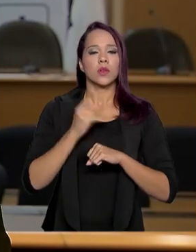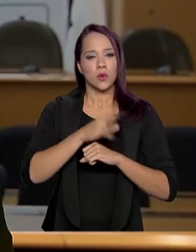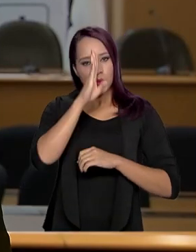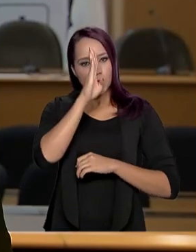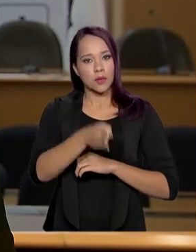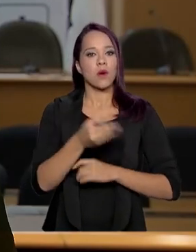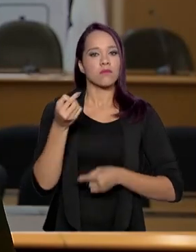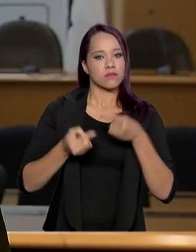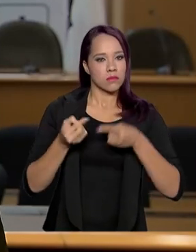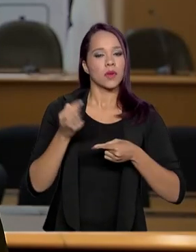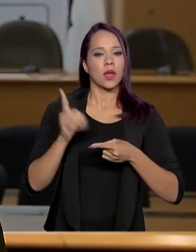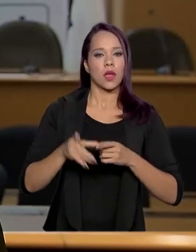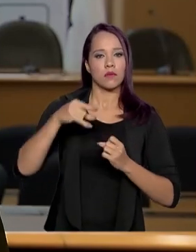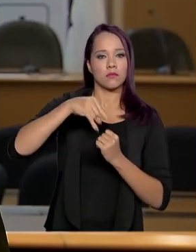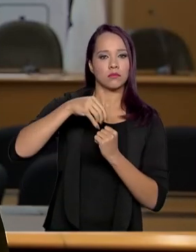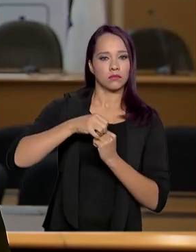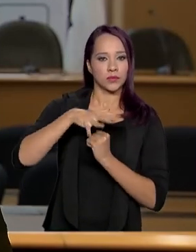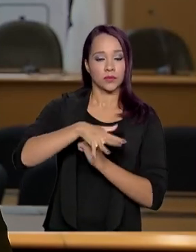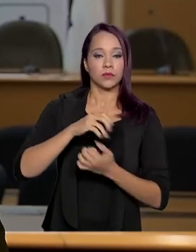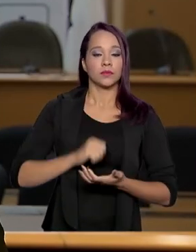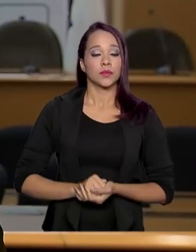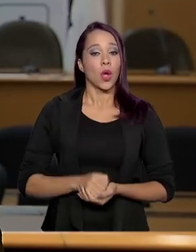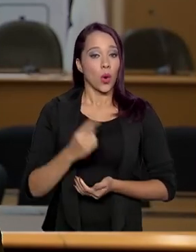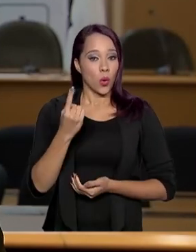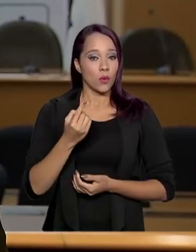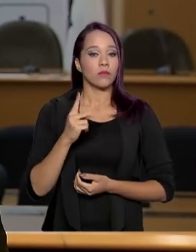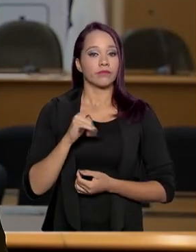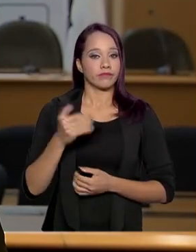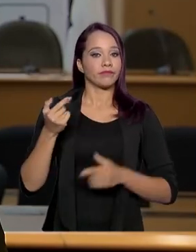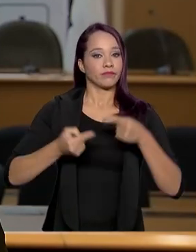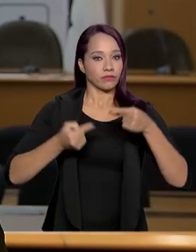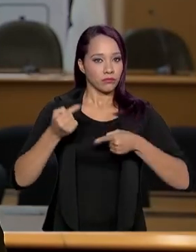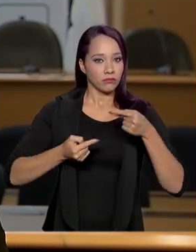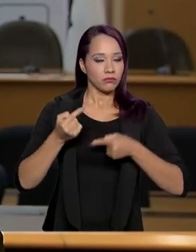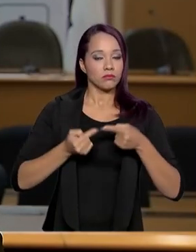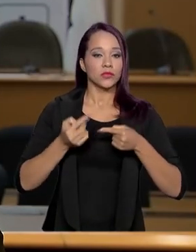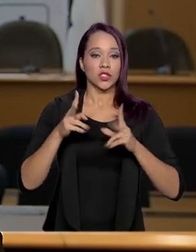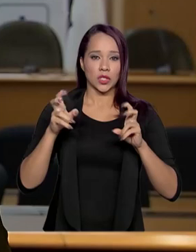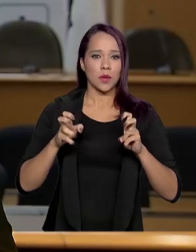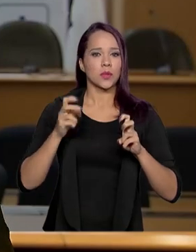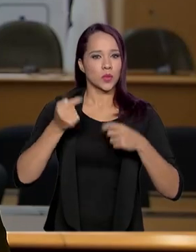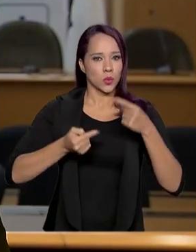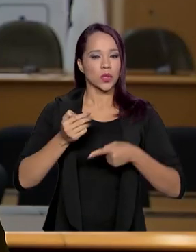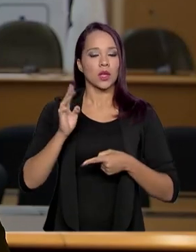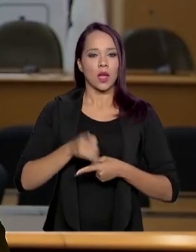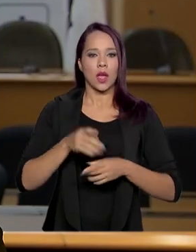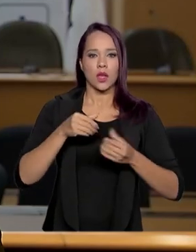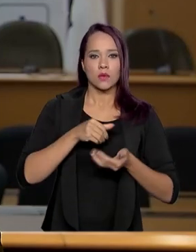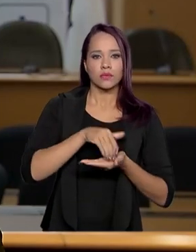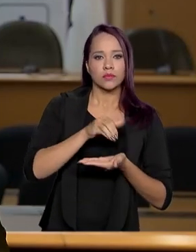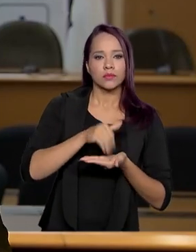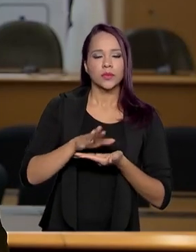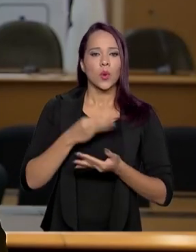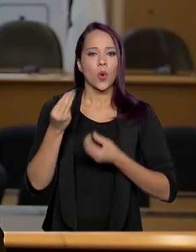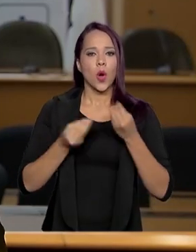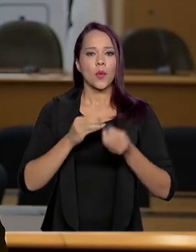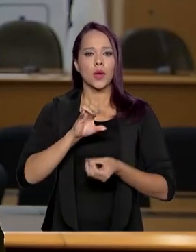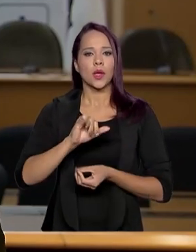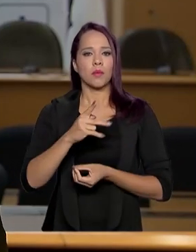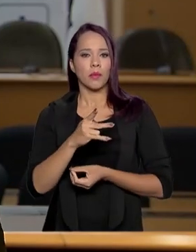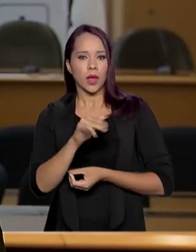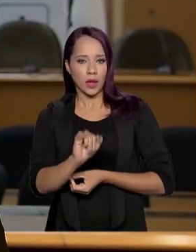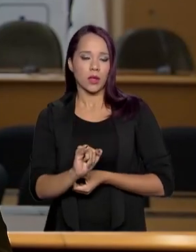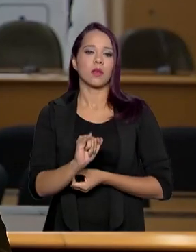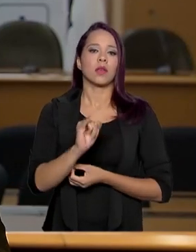assunto, do debate, é o coronavírus. Um dos itens que vai ser discutido é sobre a questão da distribuição de itens pessoais, itens de